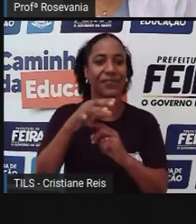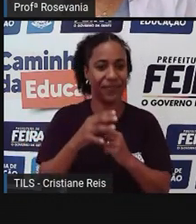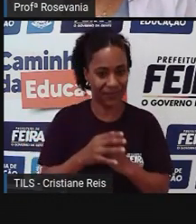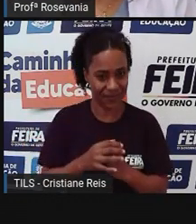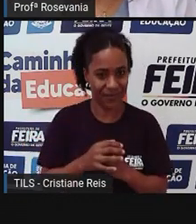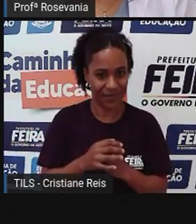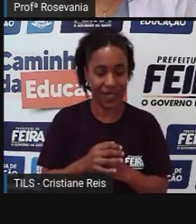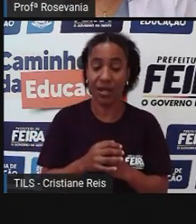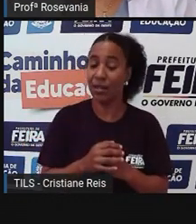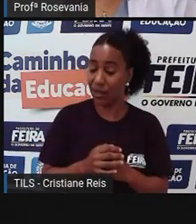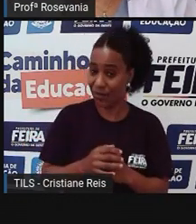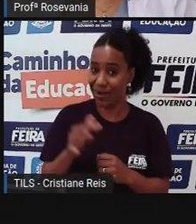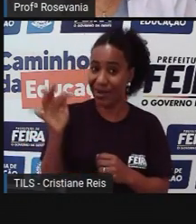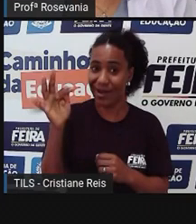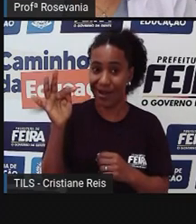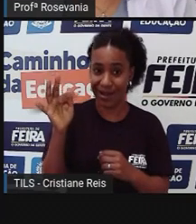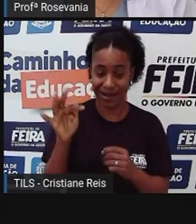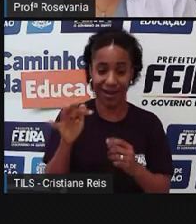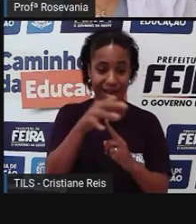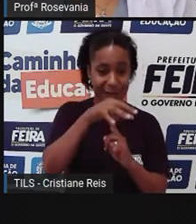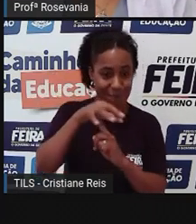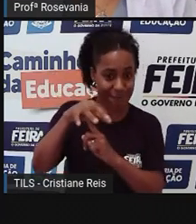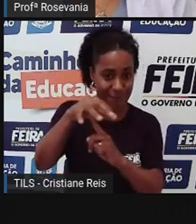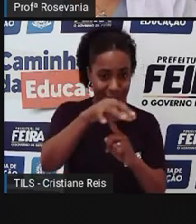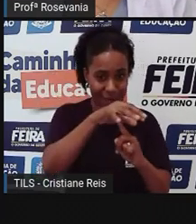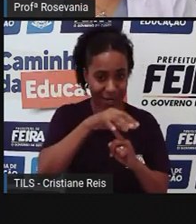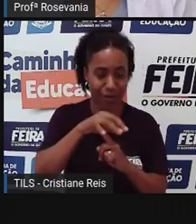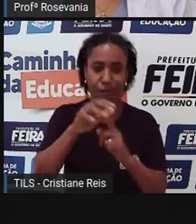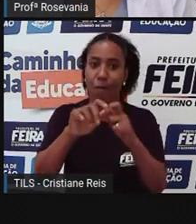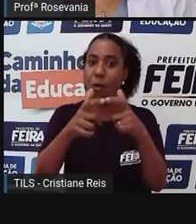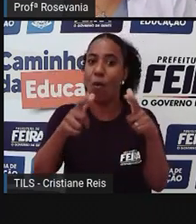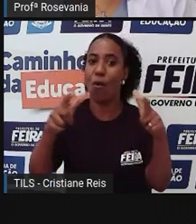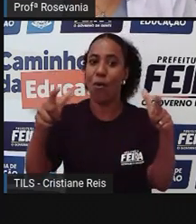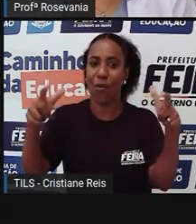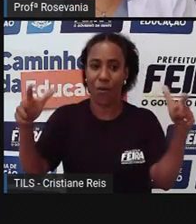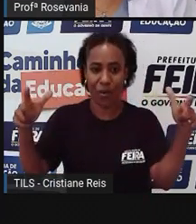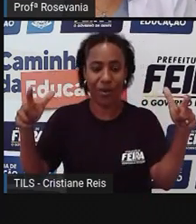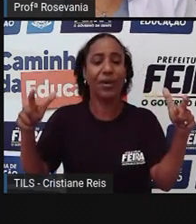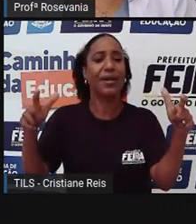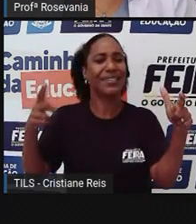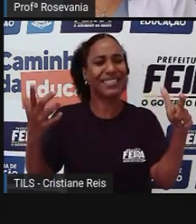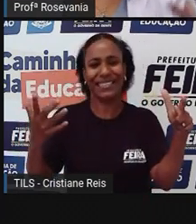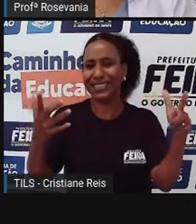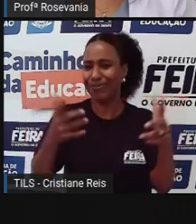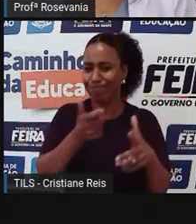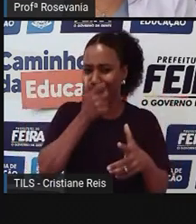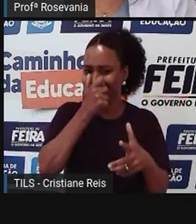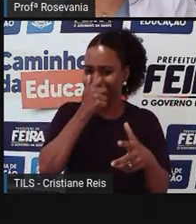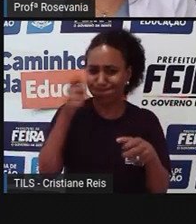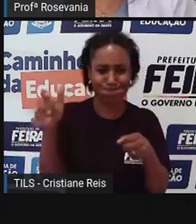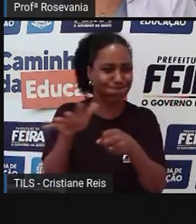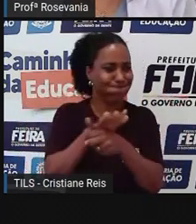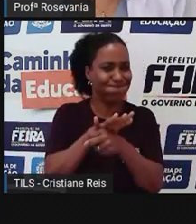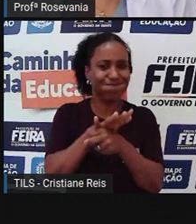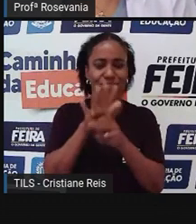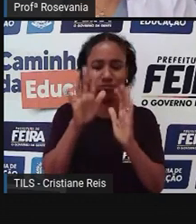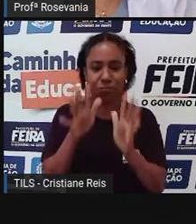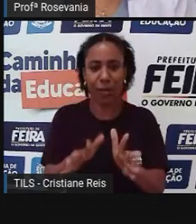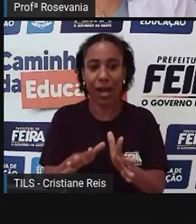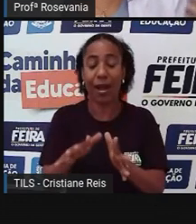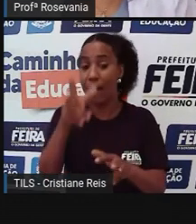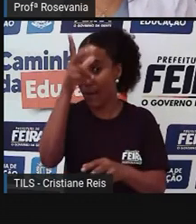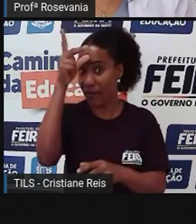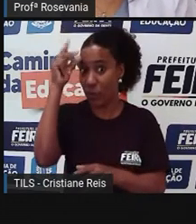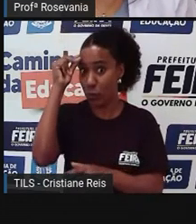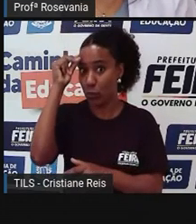digamos assim, ela cresceu demais e aí a prefeitura resolveu trocar ela para um espaço, acomodar num espaço melhor, e